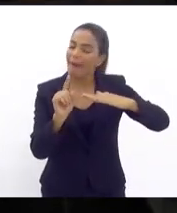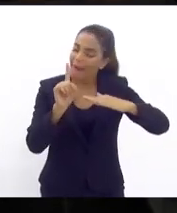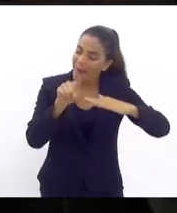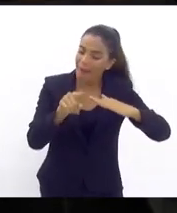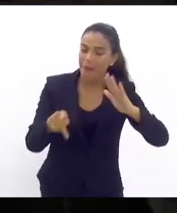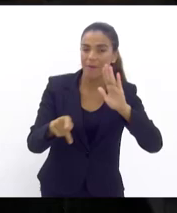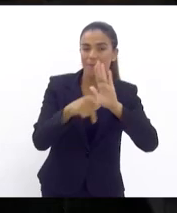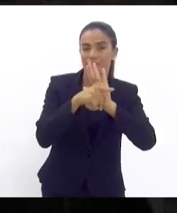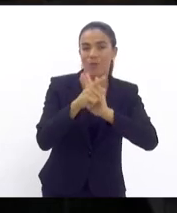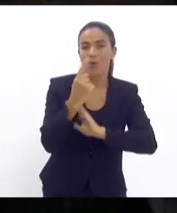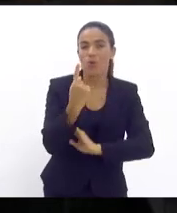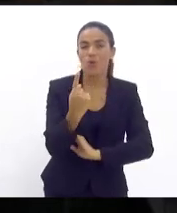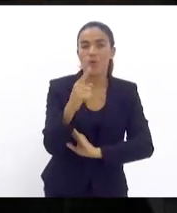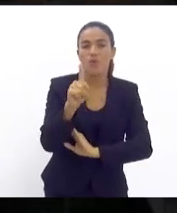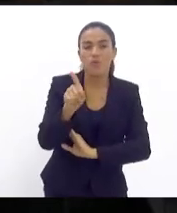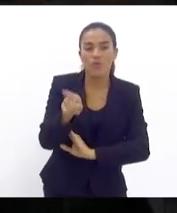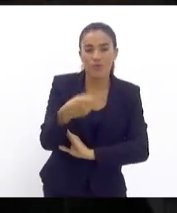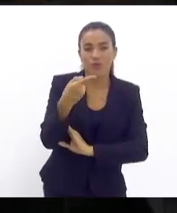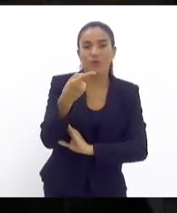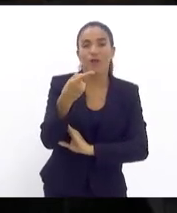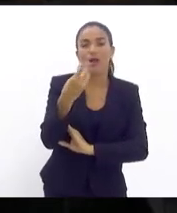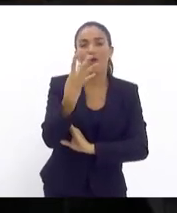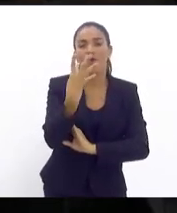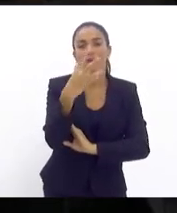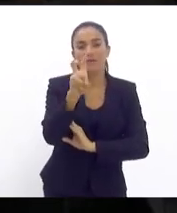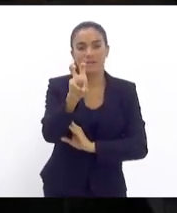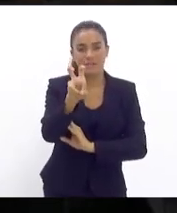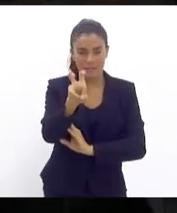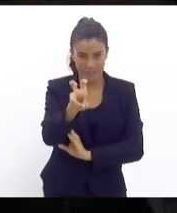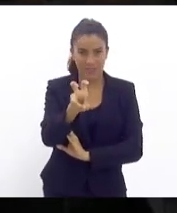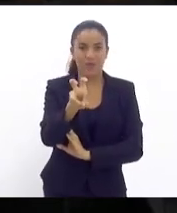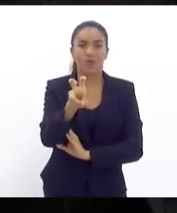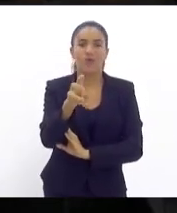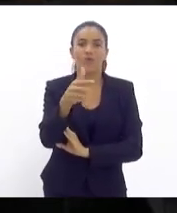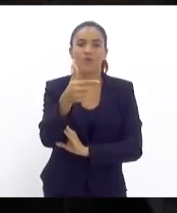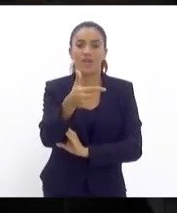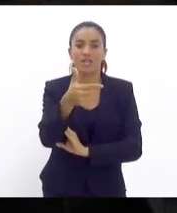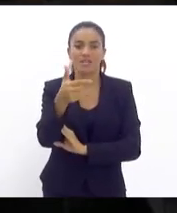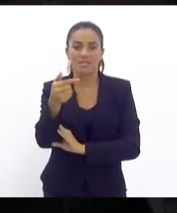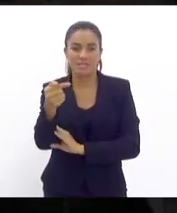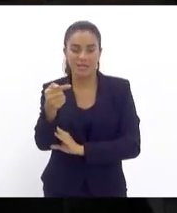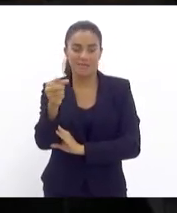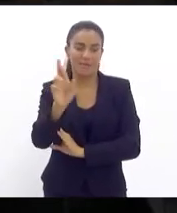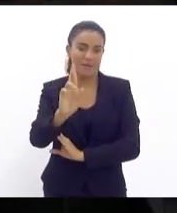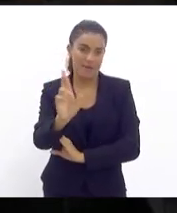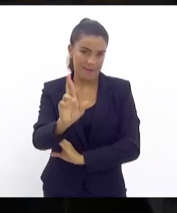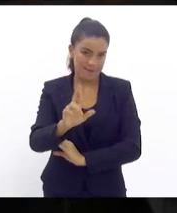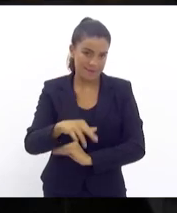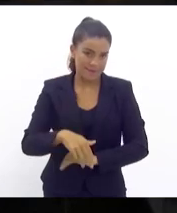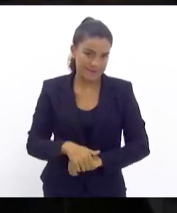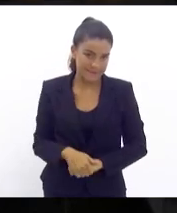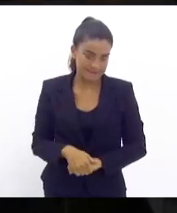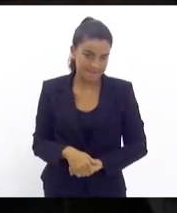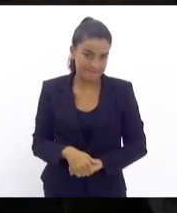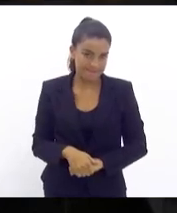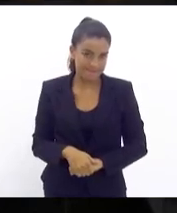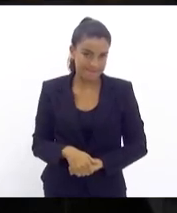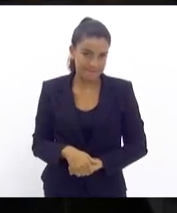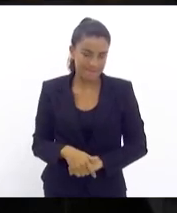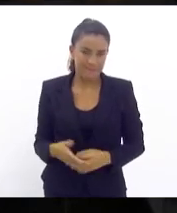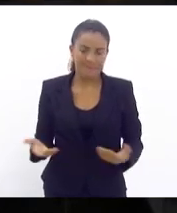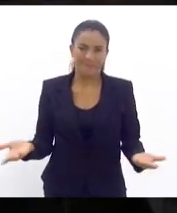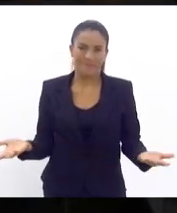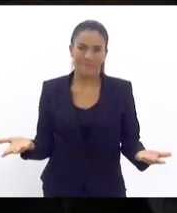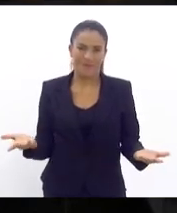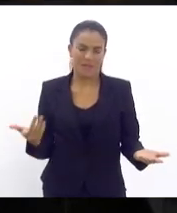de 1,4527 reais. Ninguém trabalhou com